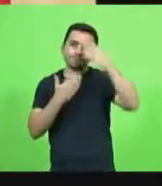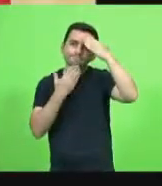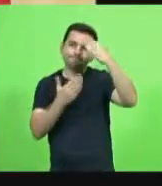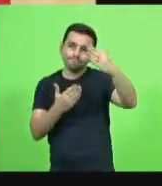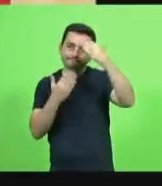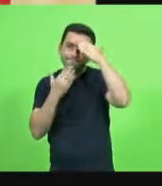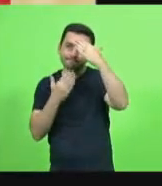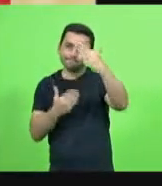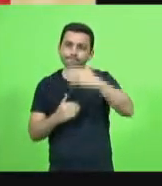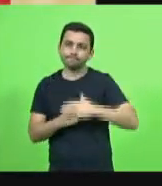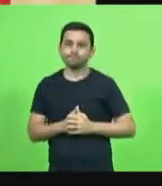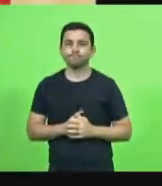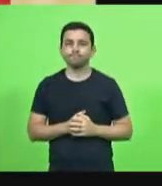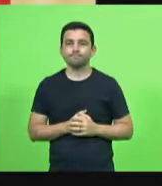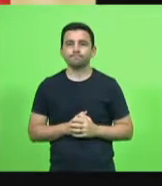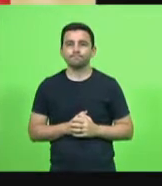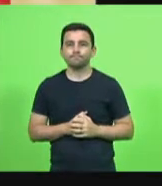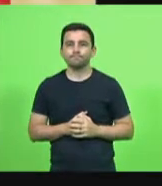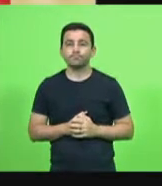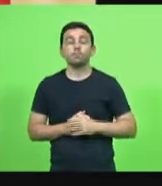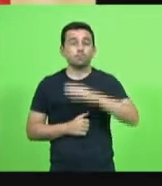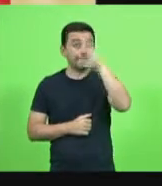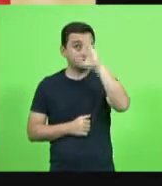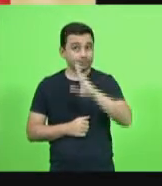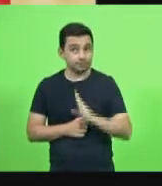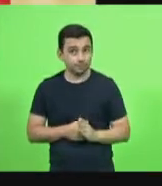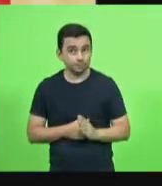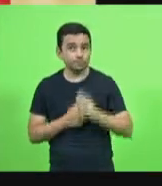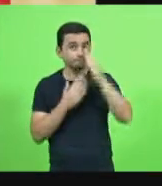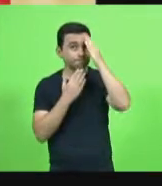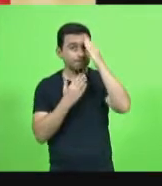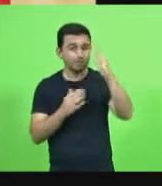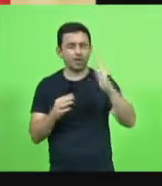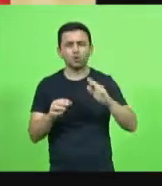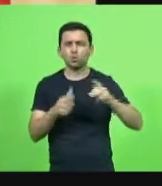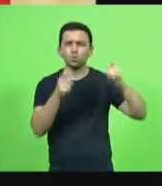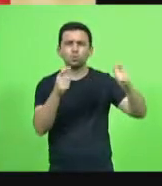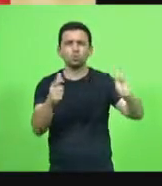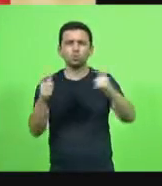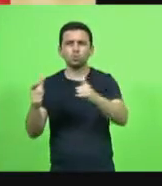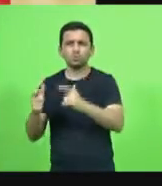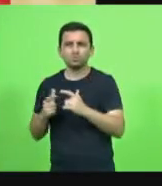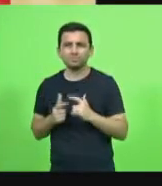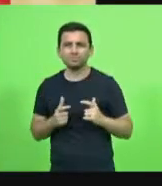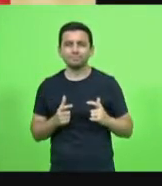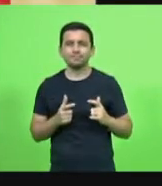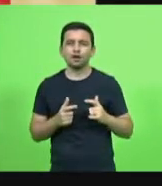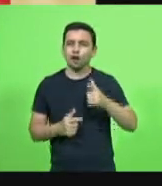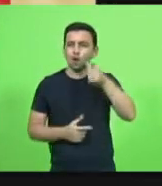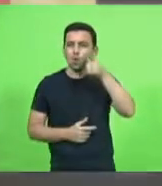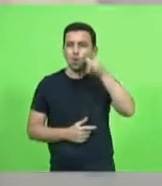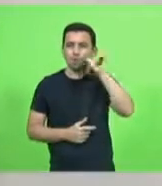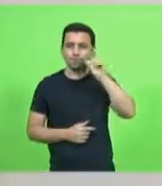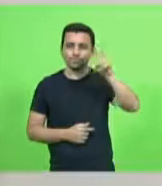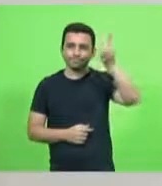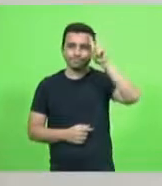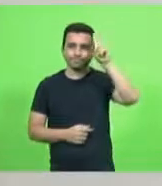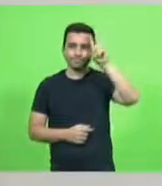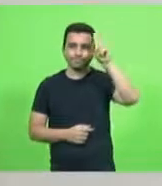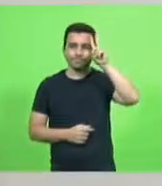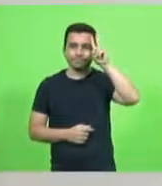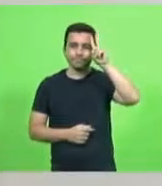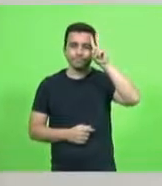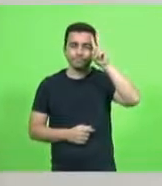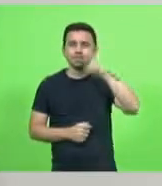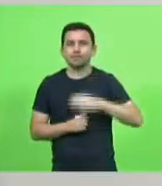agradecer ao Brasil e todos os lugares ontem na segunda nós